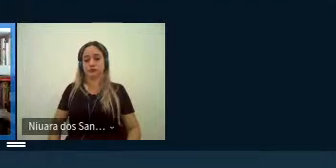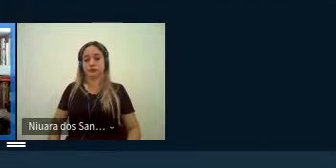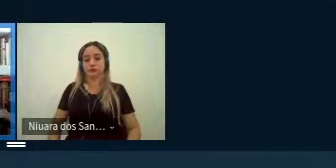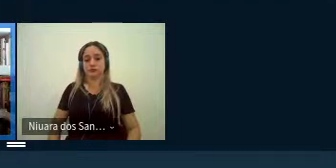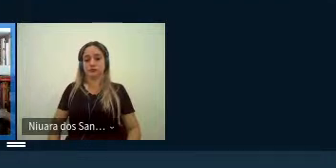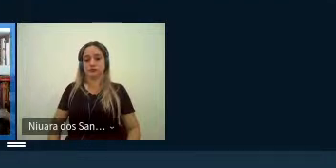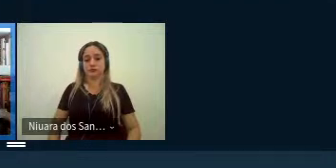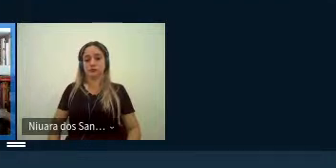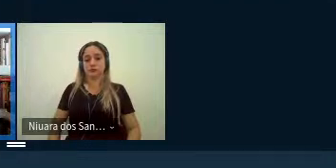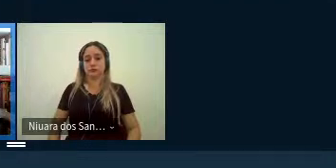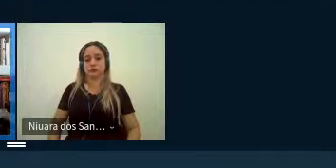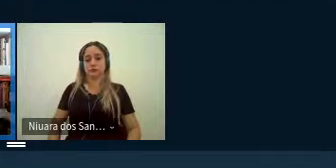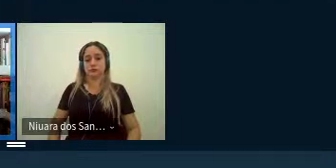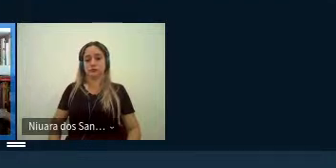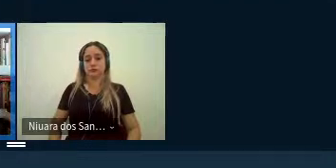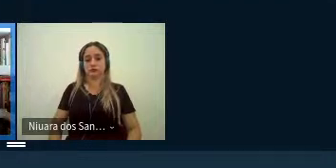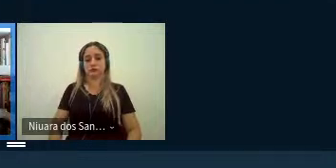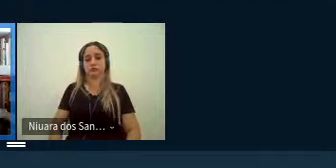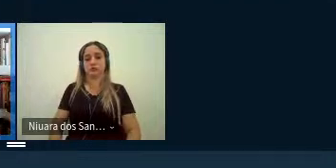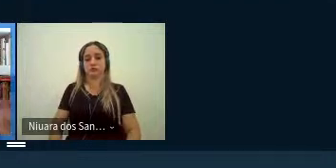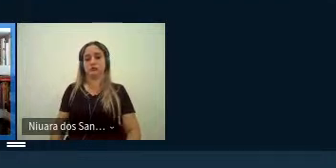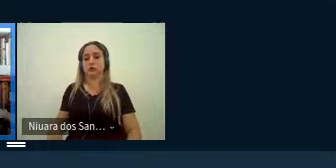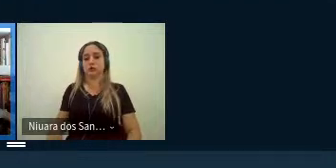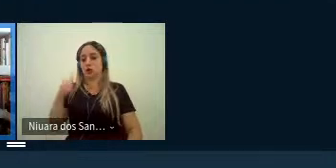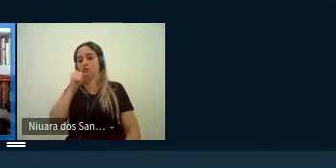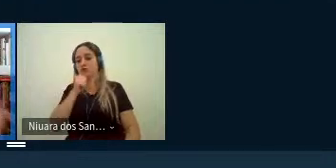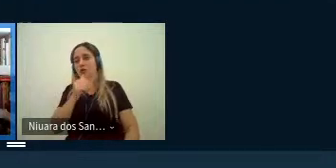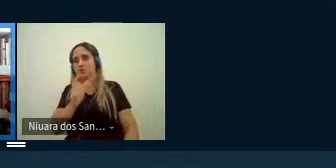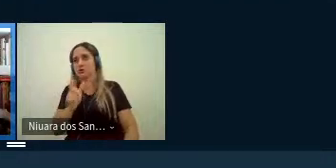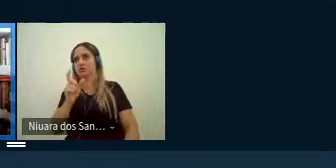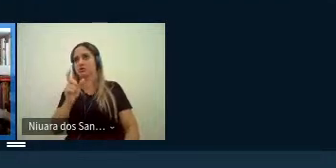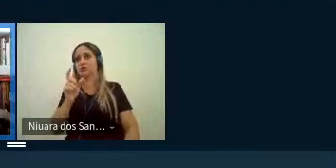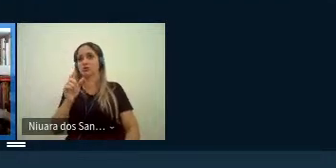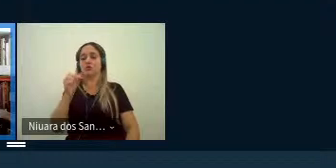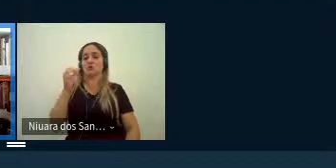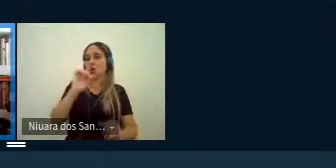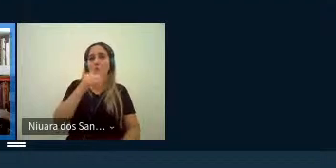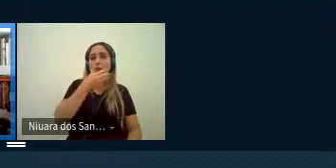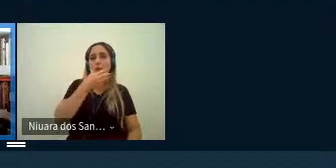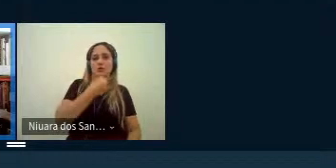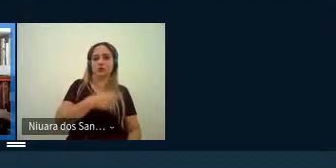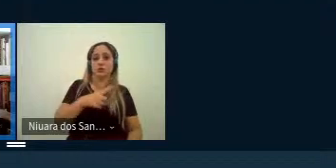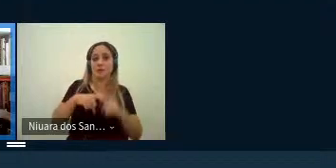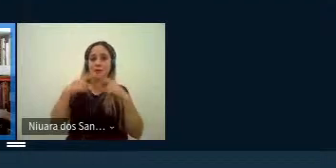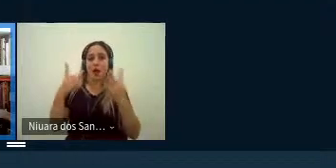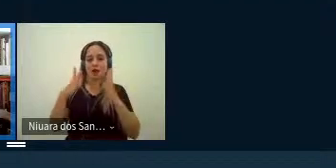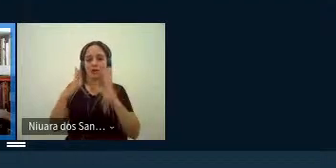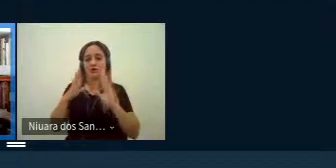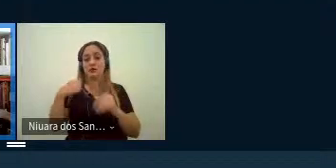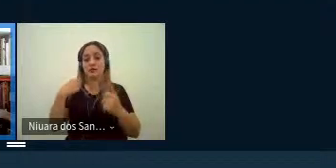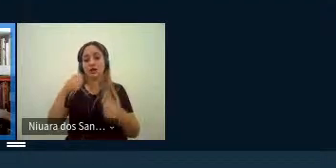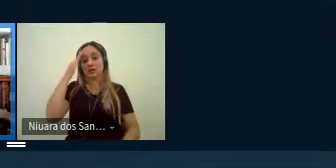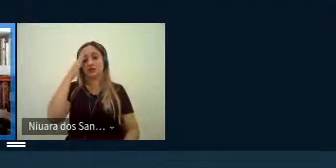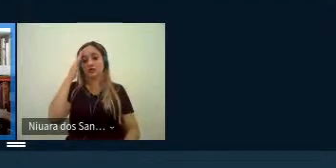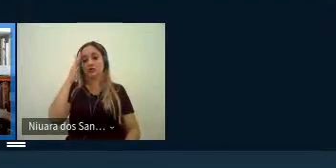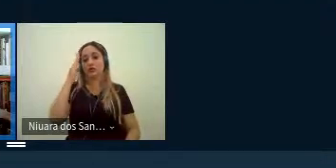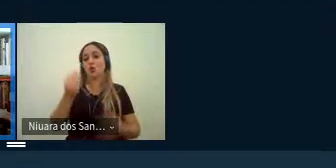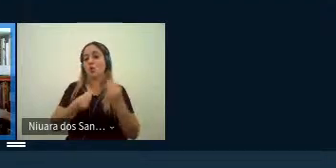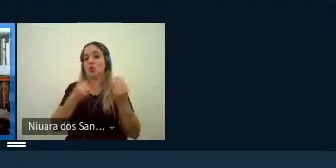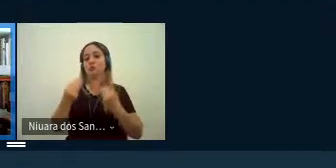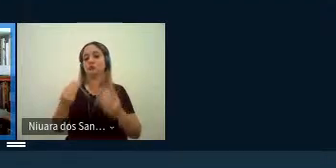compreenderia nenhum desses polos nem o feminino e nem o masculino ao invés disso seria compreendido então como